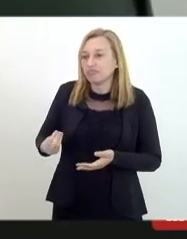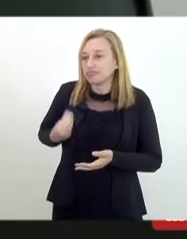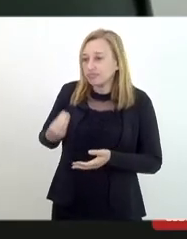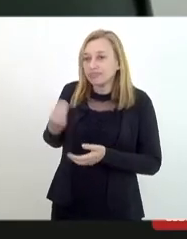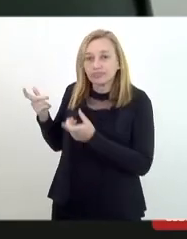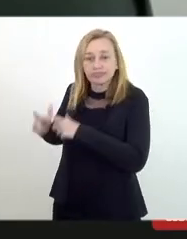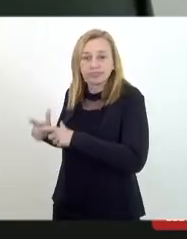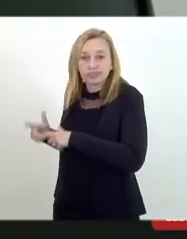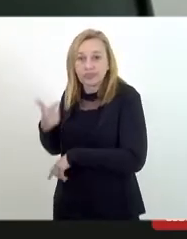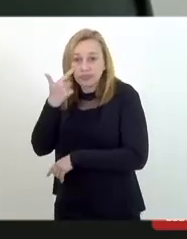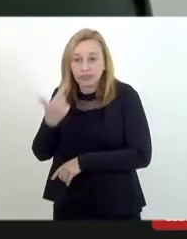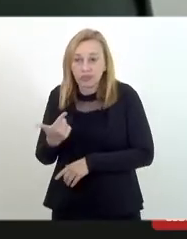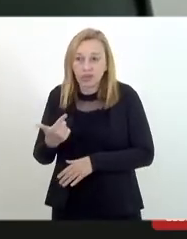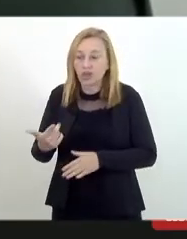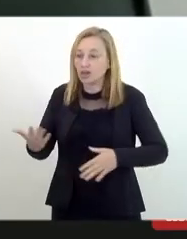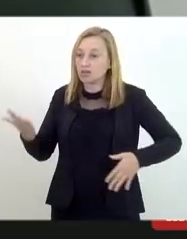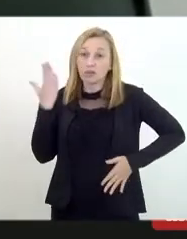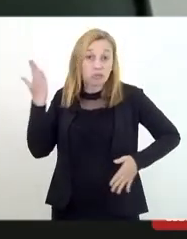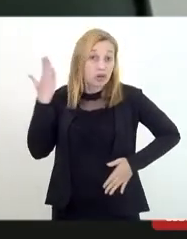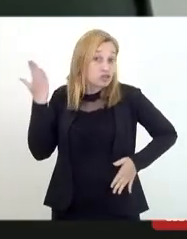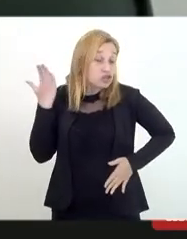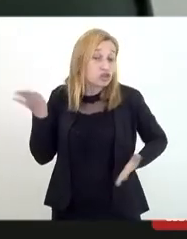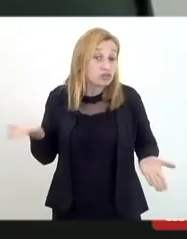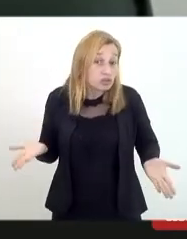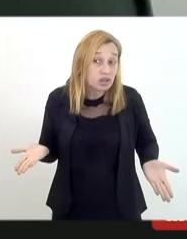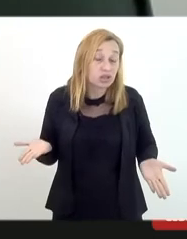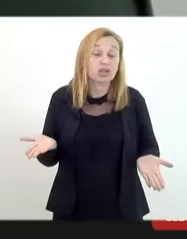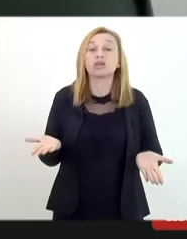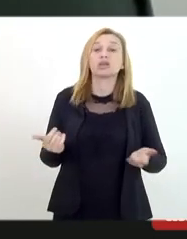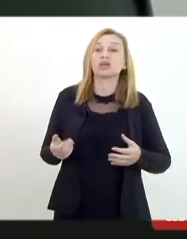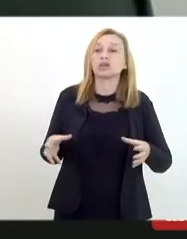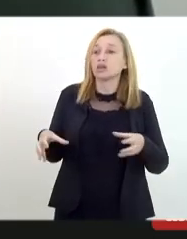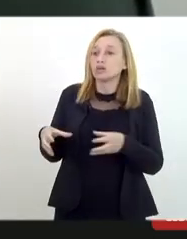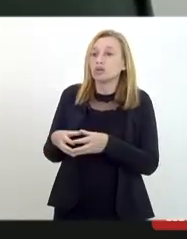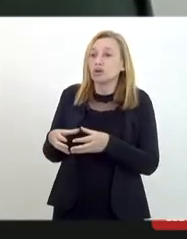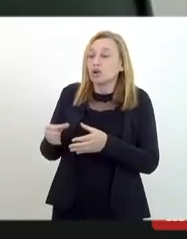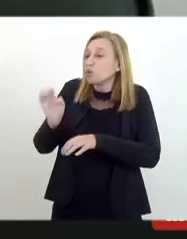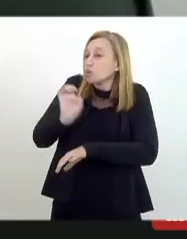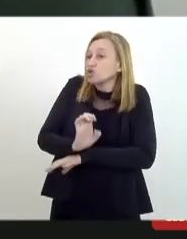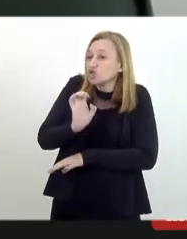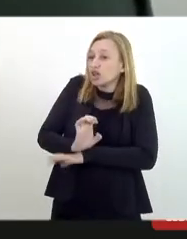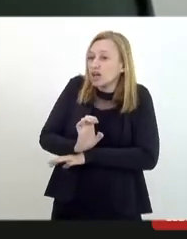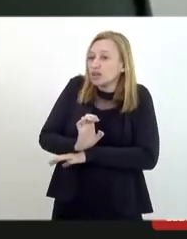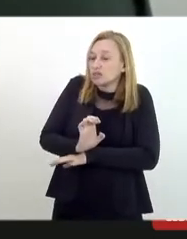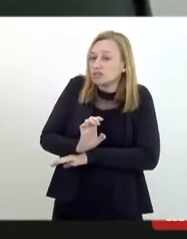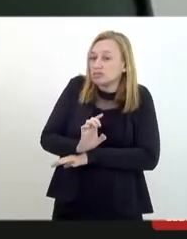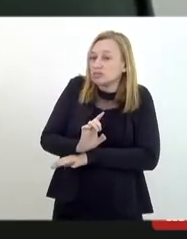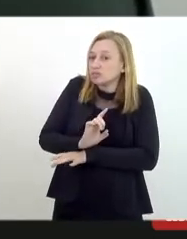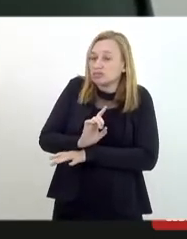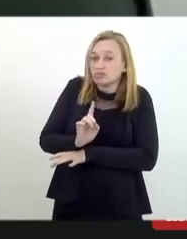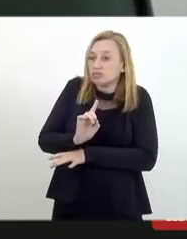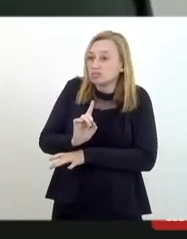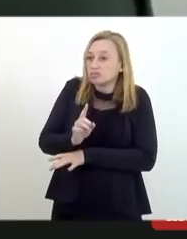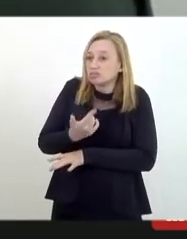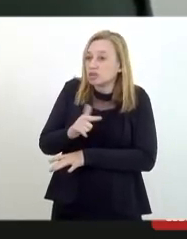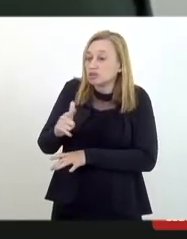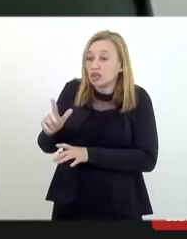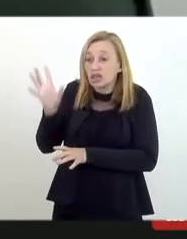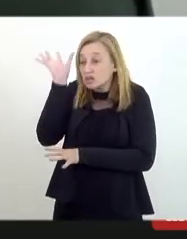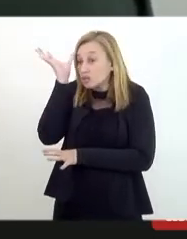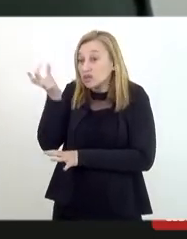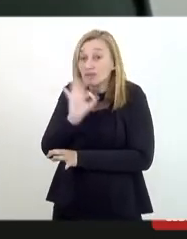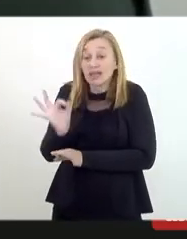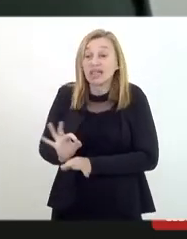são facções criminosas, facções essas que o Estado não tem dado conta de conter. Nós temos